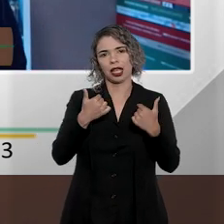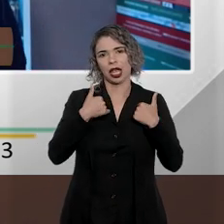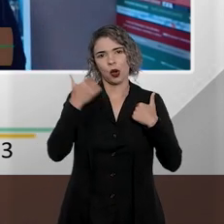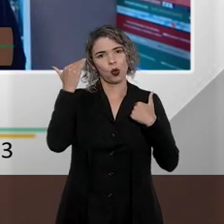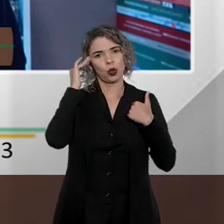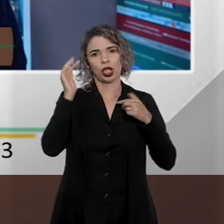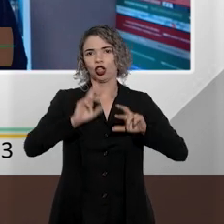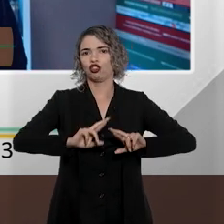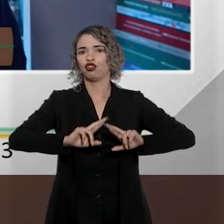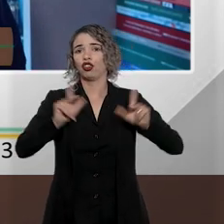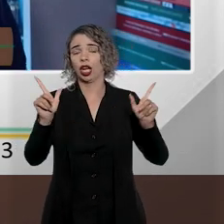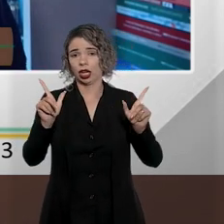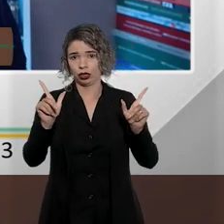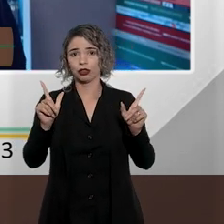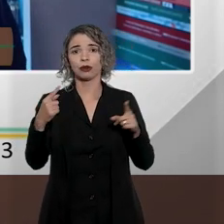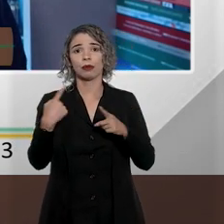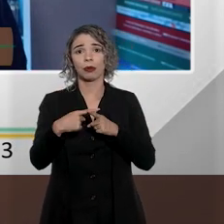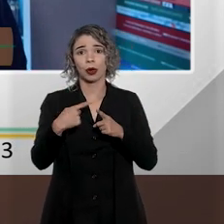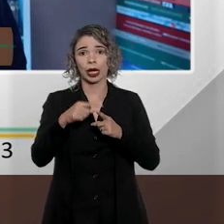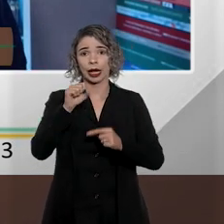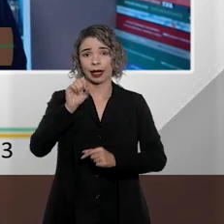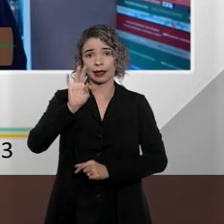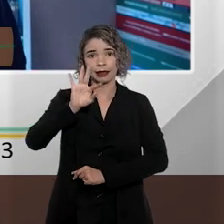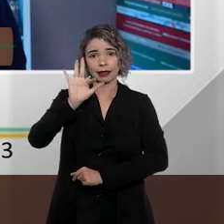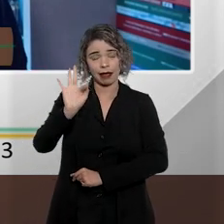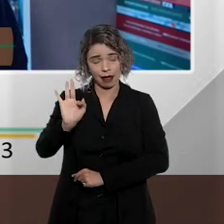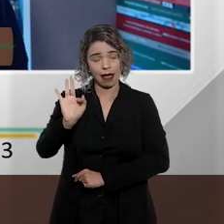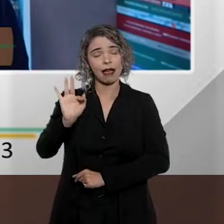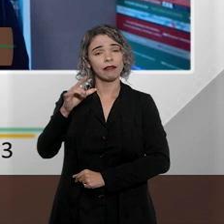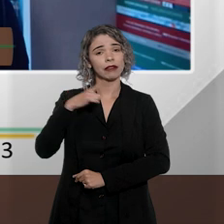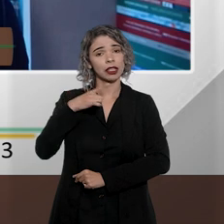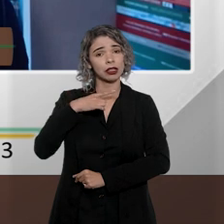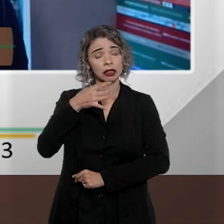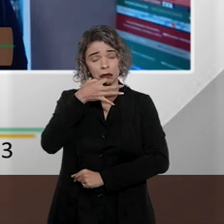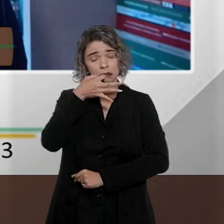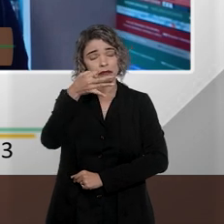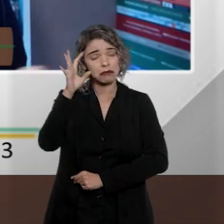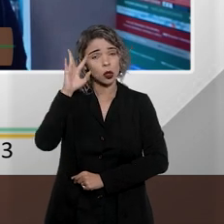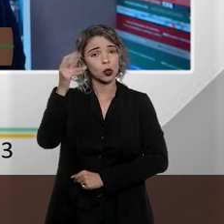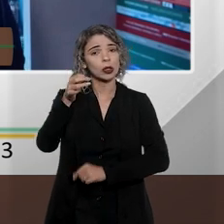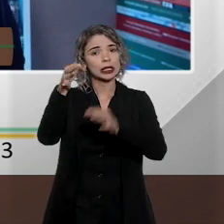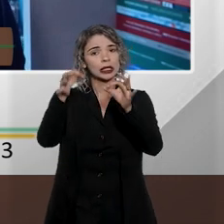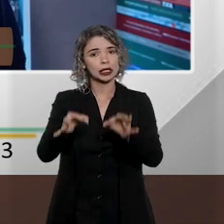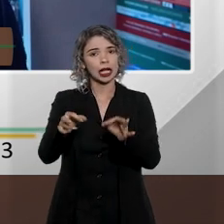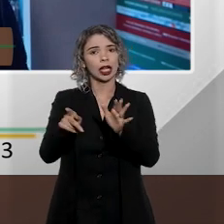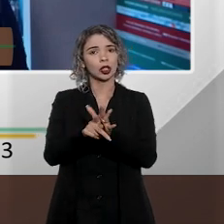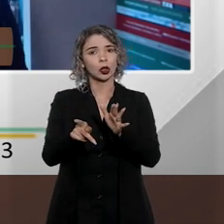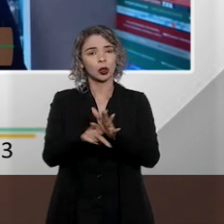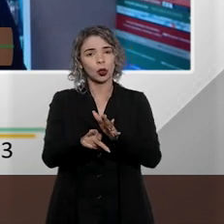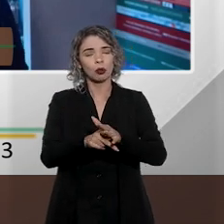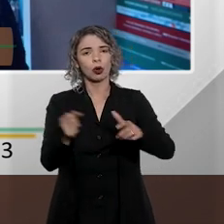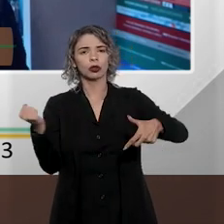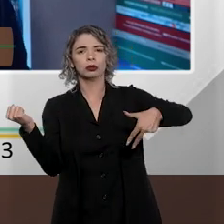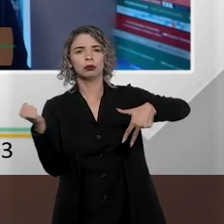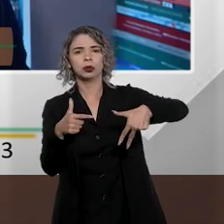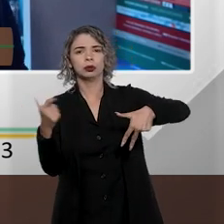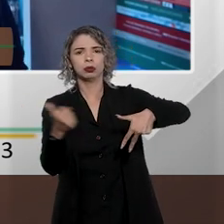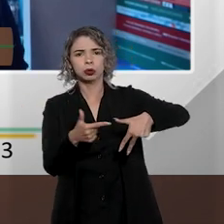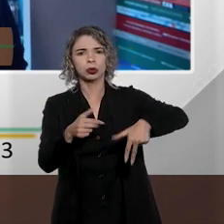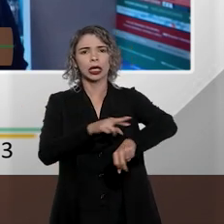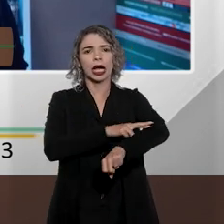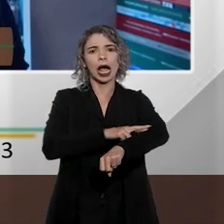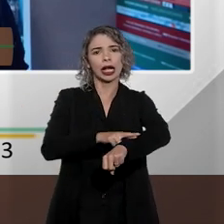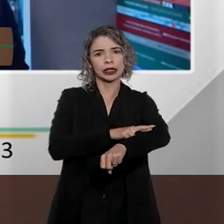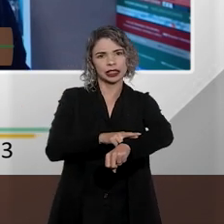entendimento, naquele momento eu entendo que o STF tomou uma posição acertada ao equiparar a injúria racial ao racismo, porque de